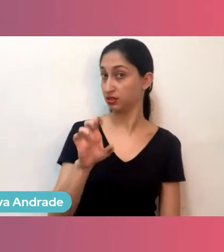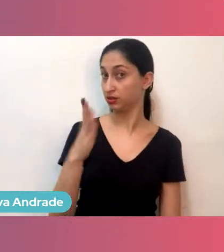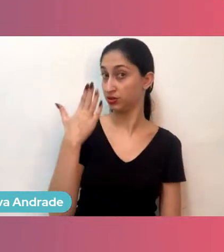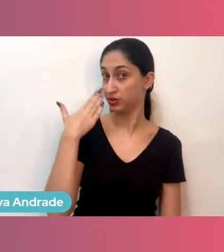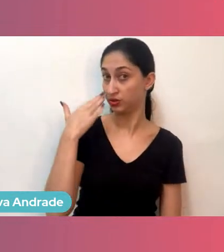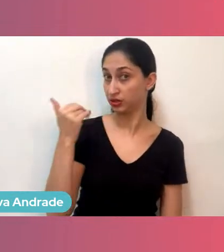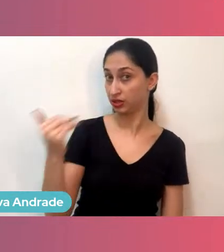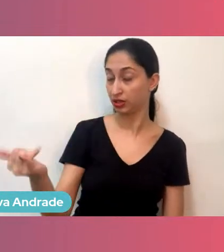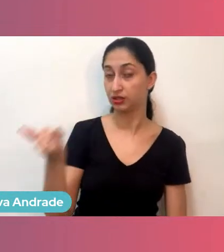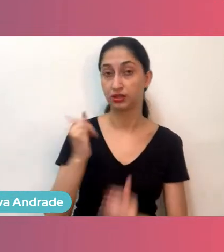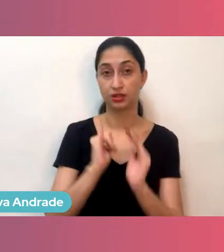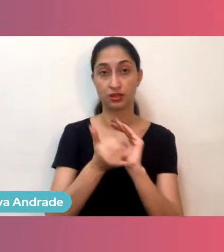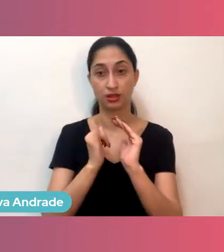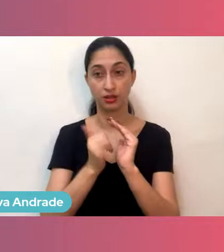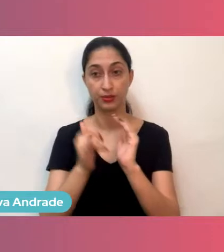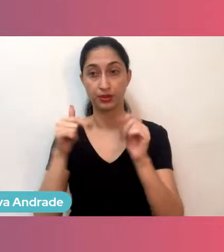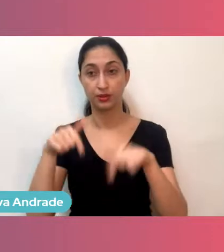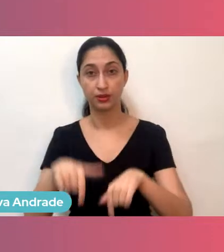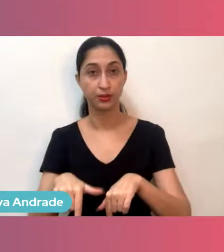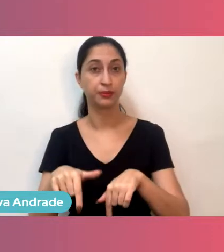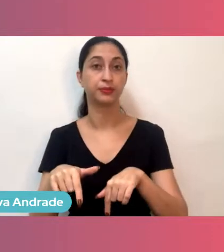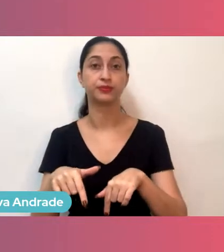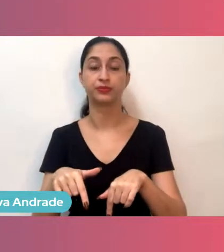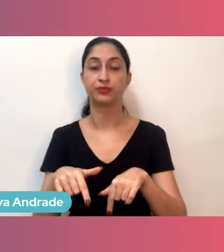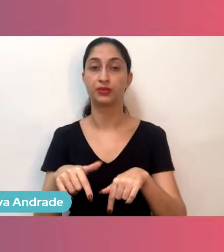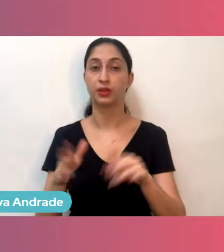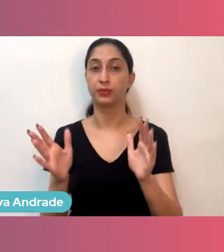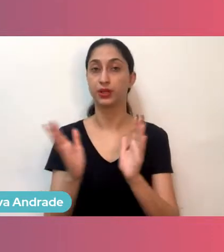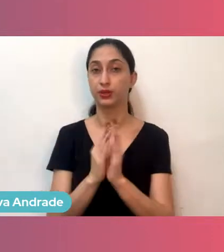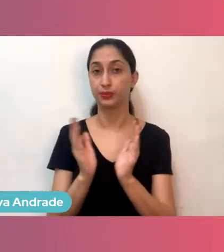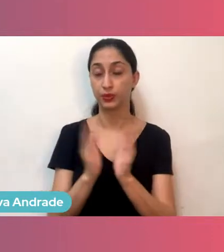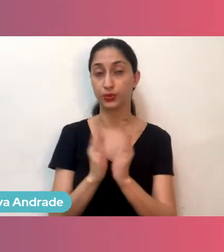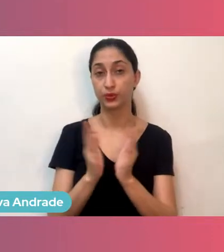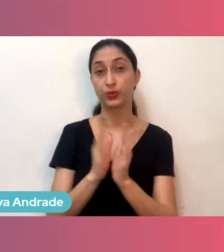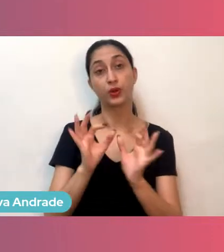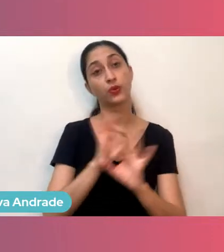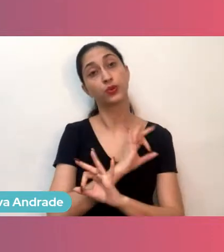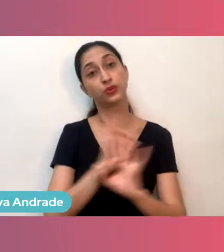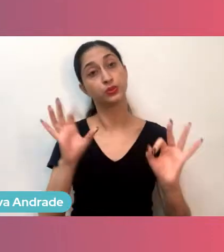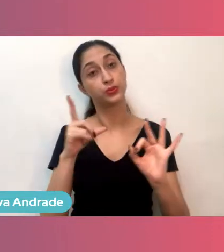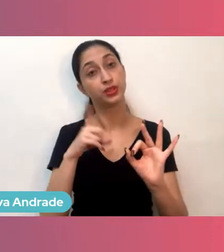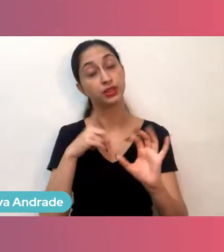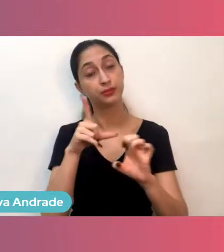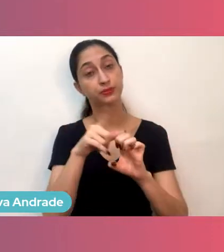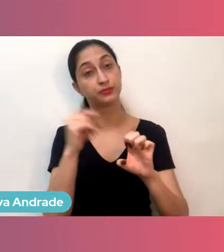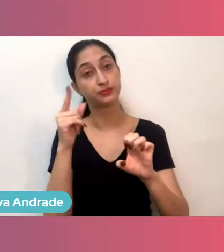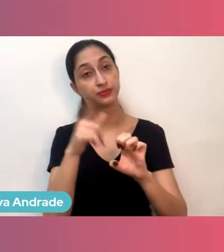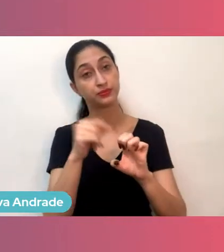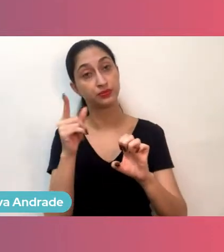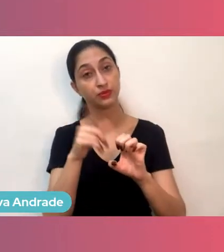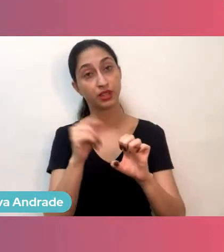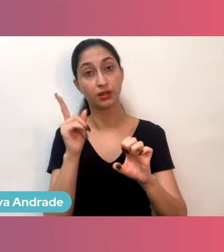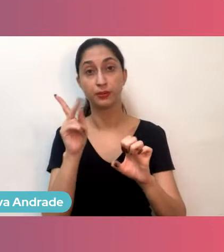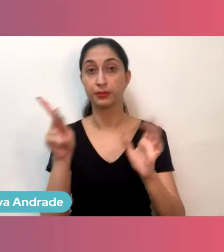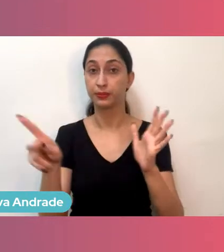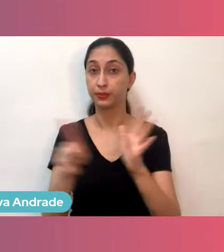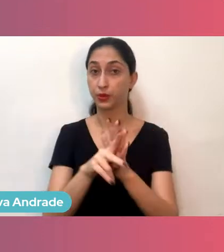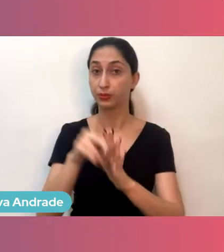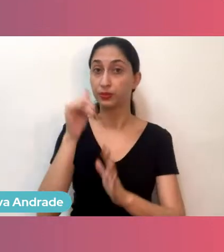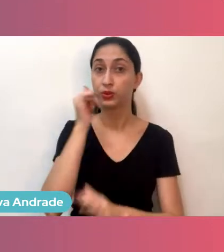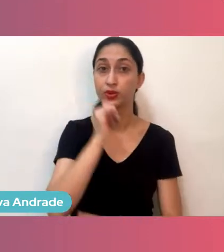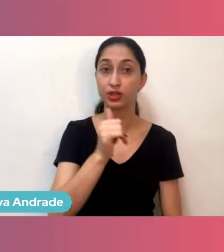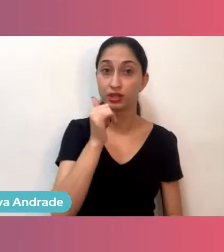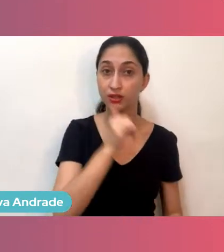startup aqui de Pernambuco e dessa vez é muito massa, a gente tem aqui uma empreendedora, uma CTO, que é uma raridade